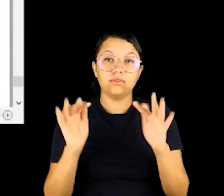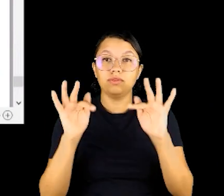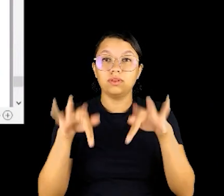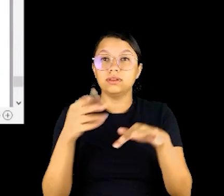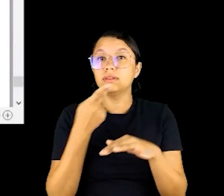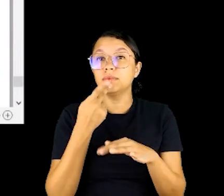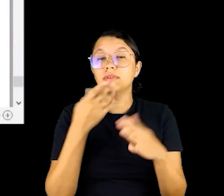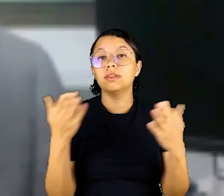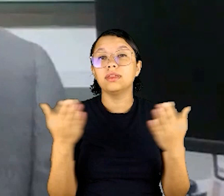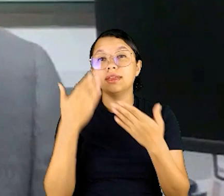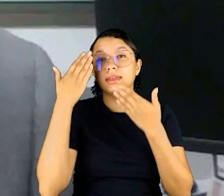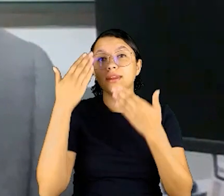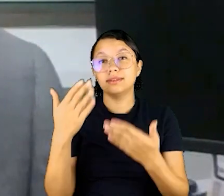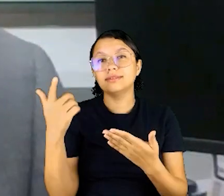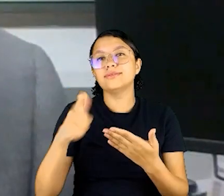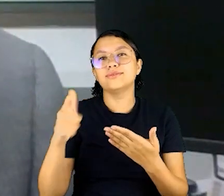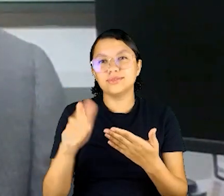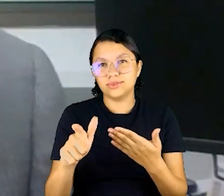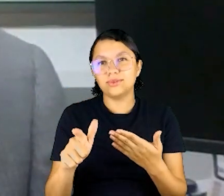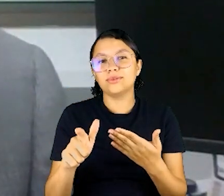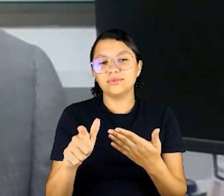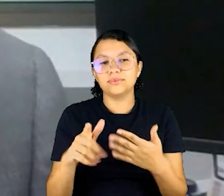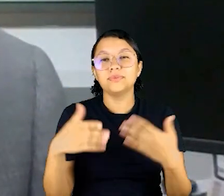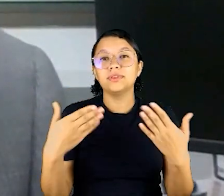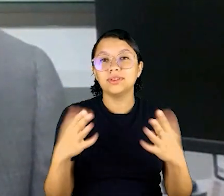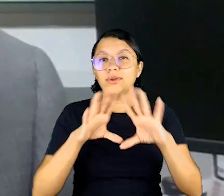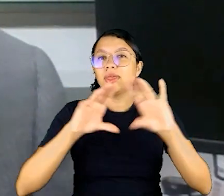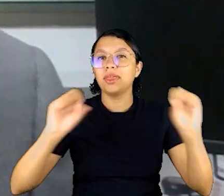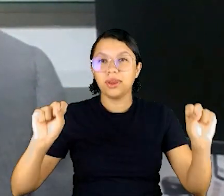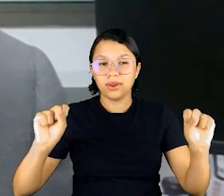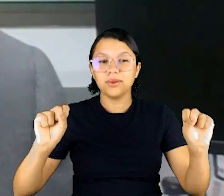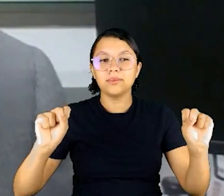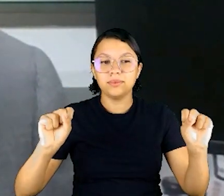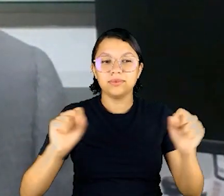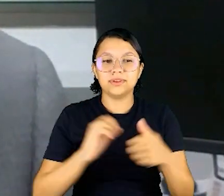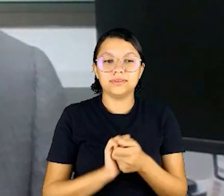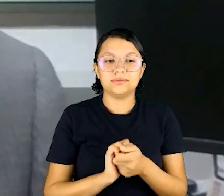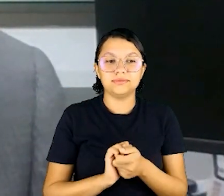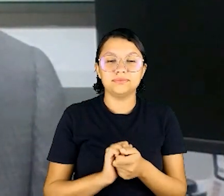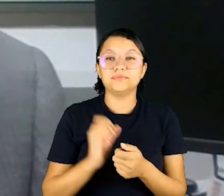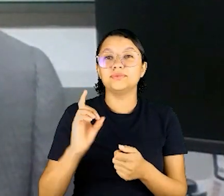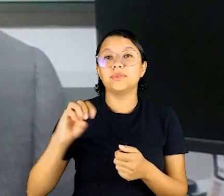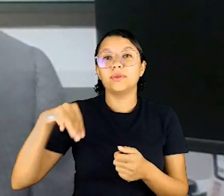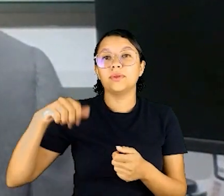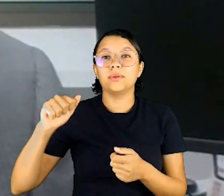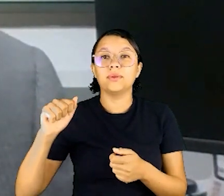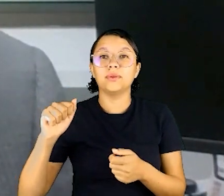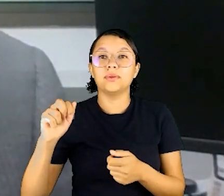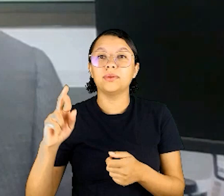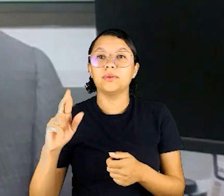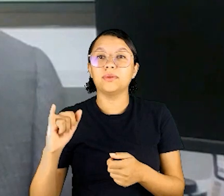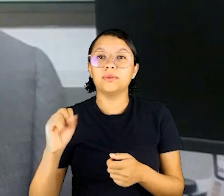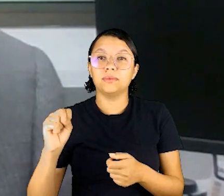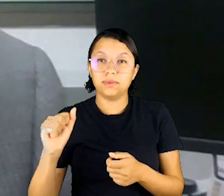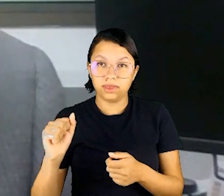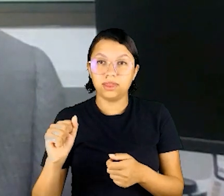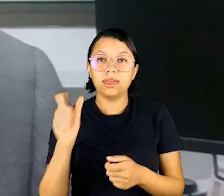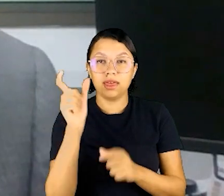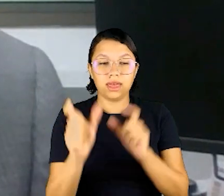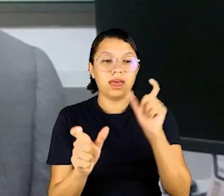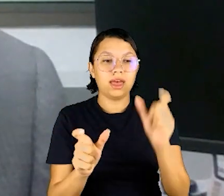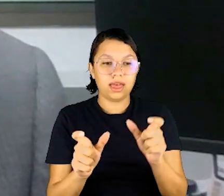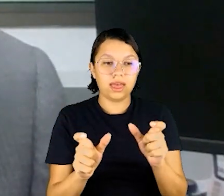E, então, eu vou encerrar minha fala por aqui, agradecendo mais uma vez, então, ao Tribunal, à doutora Marisa Santos, doutora Marisa